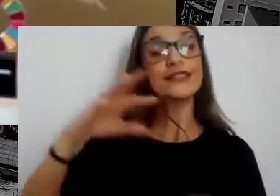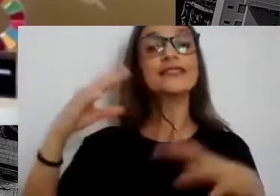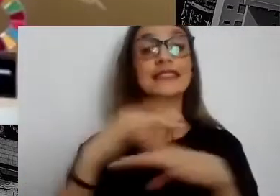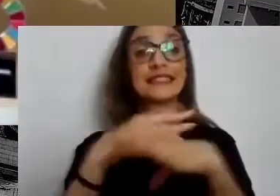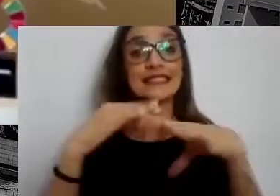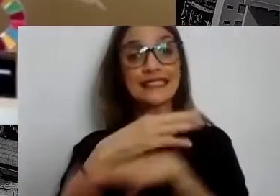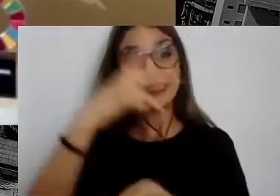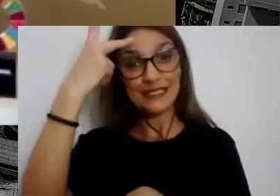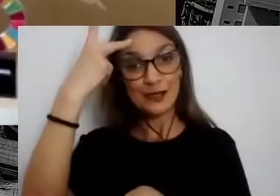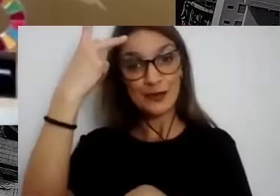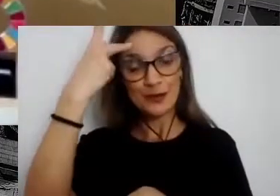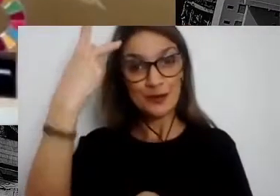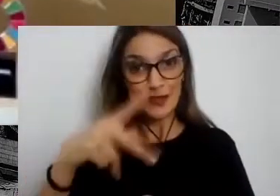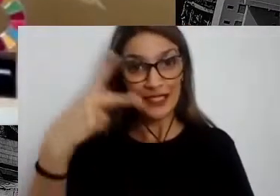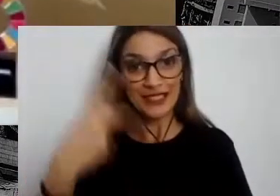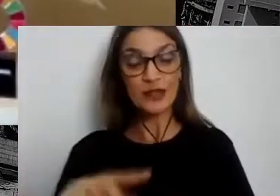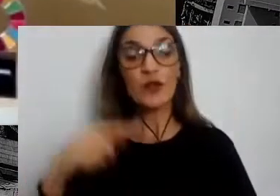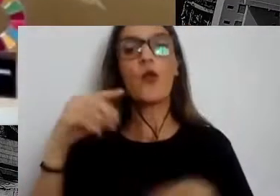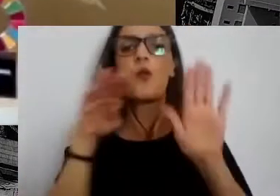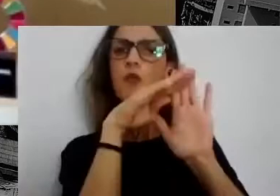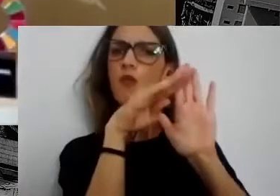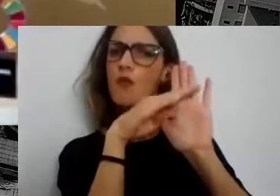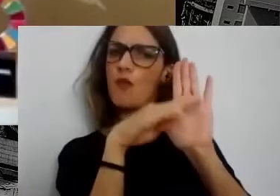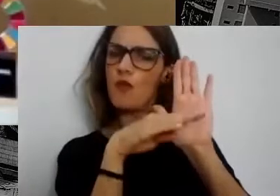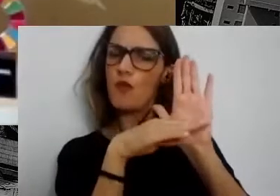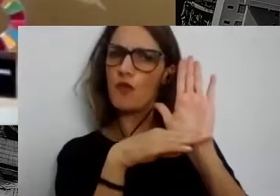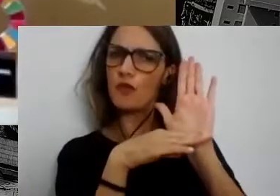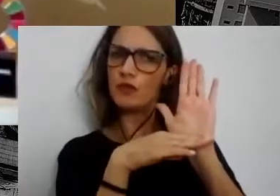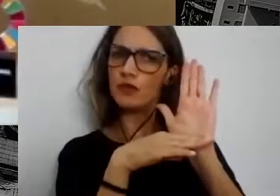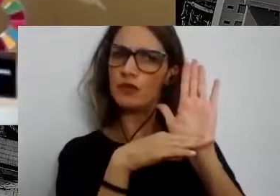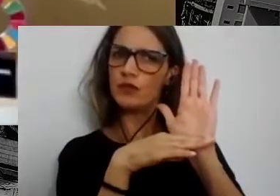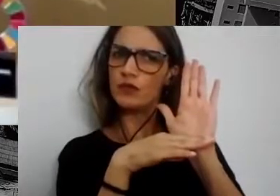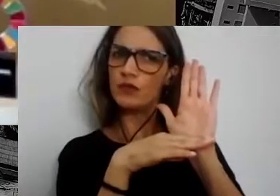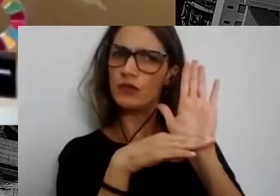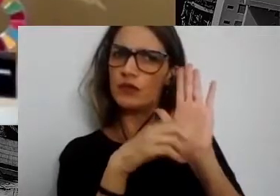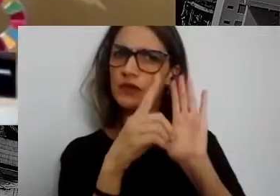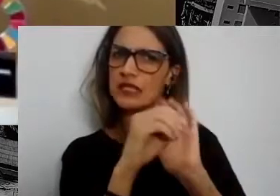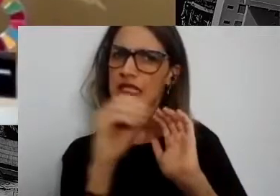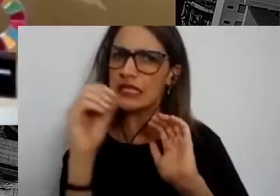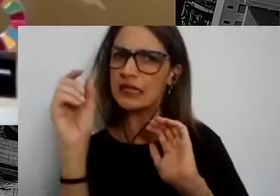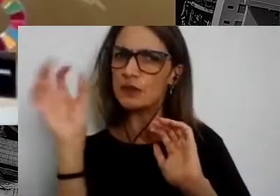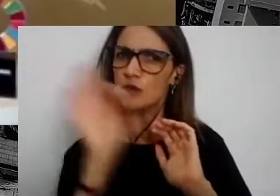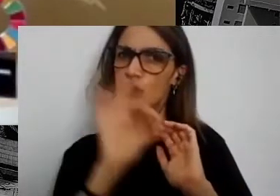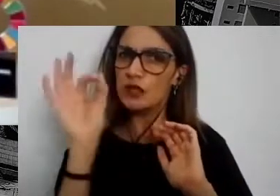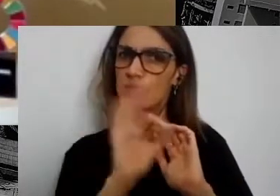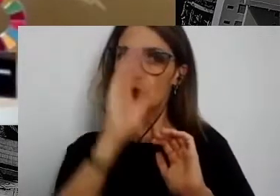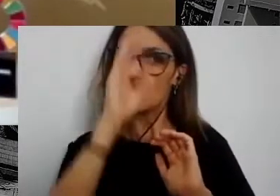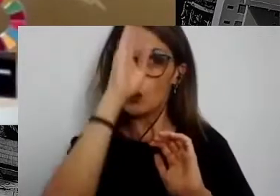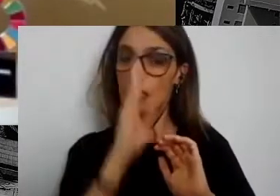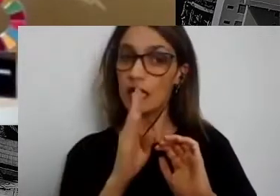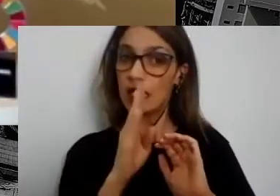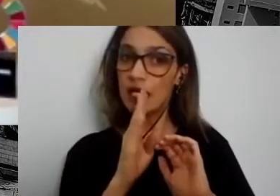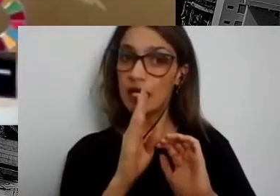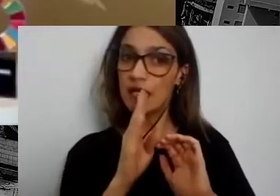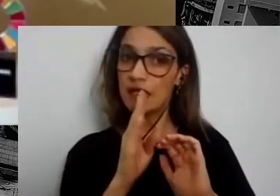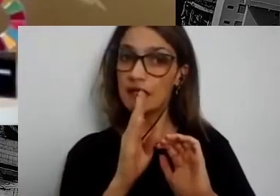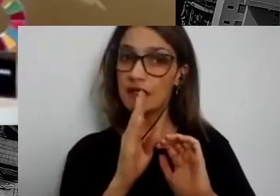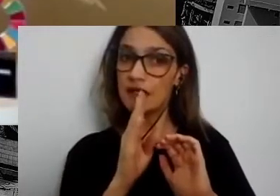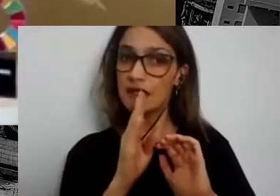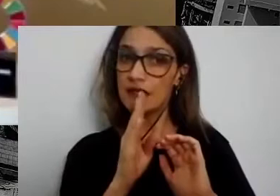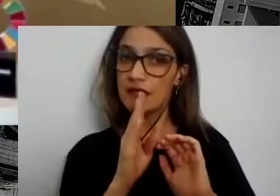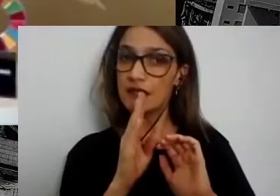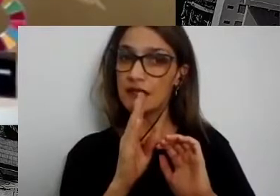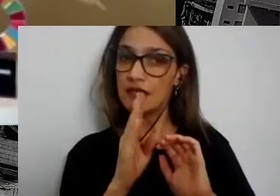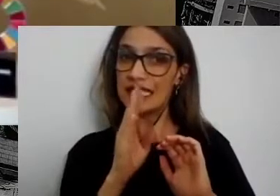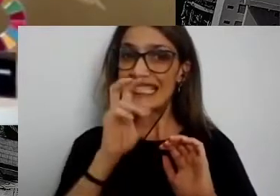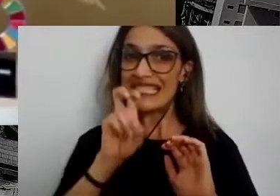é que essa programação, ela é 100% gratuita e ela vai durar ao todo cinco semanas.